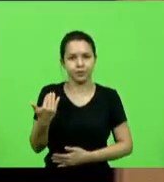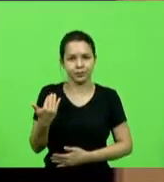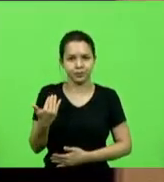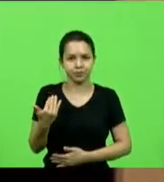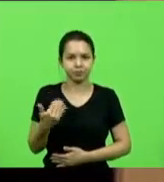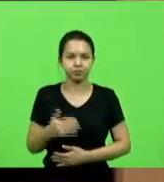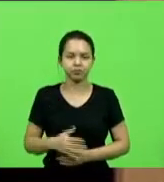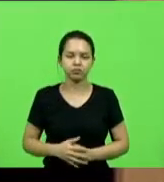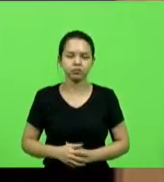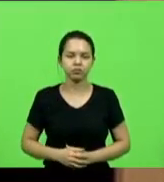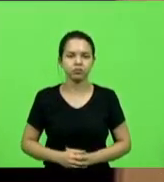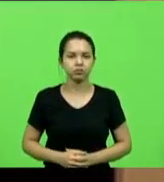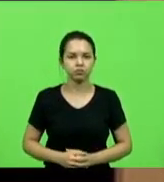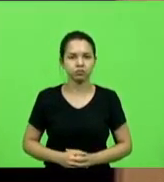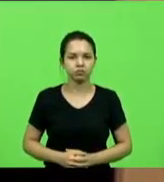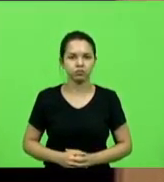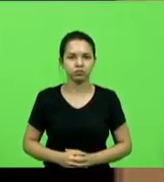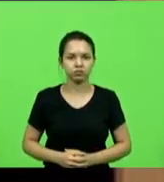aqui.